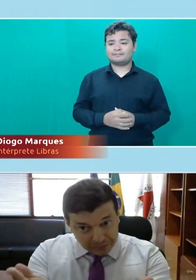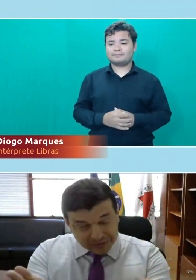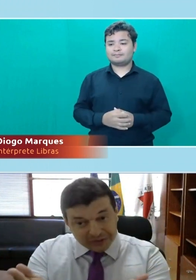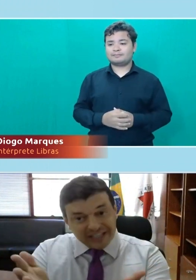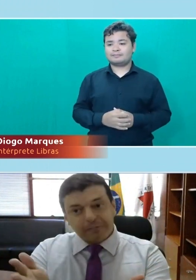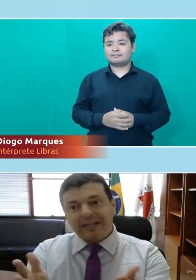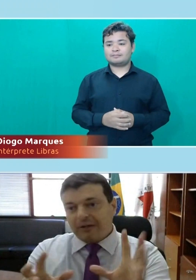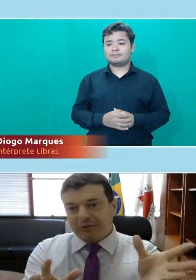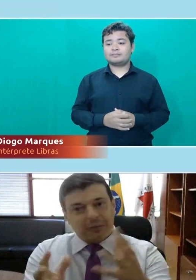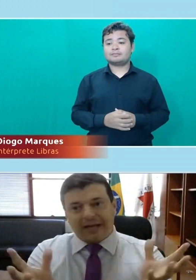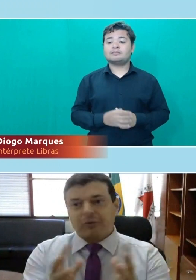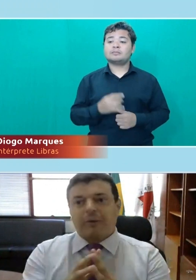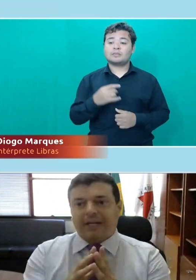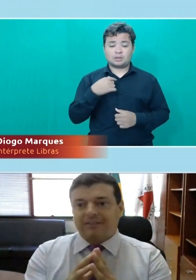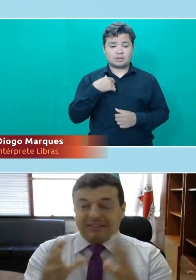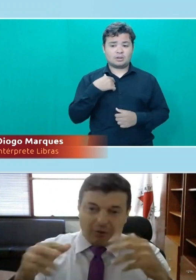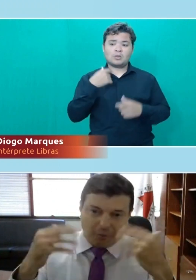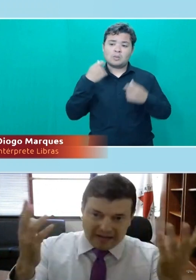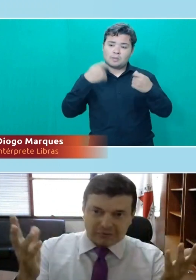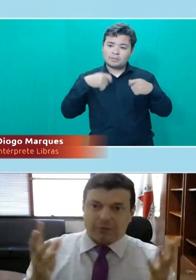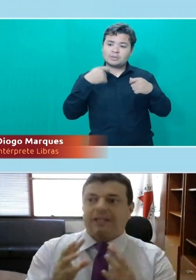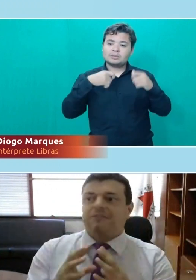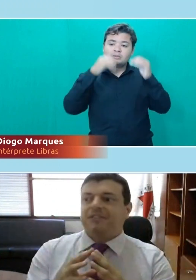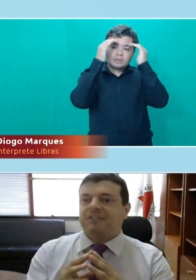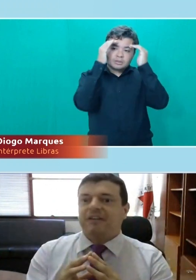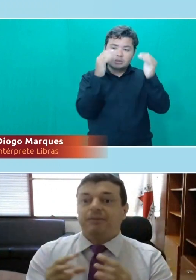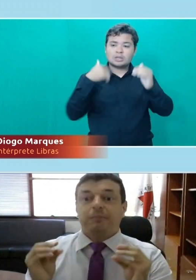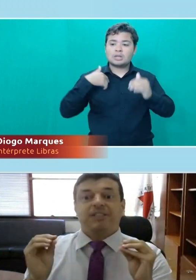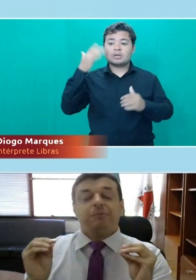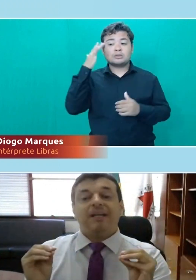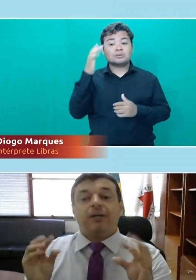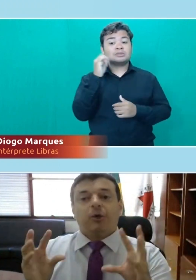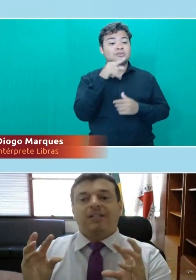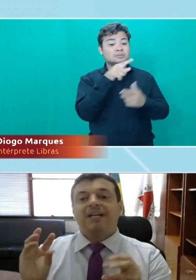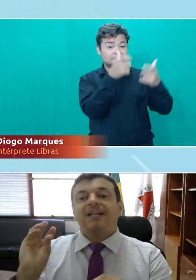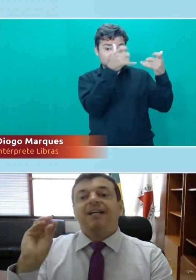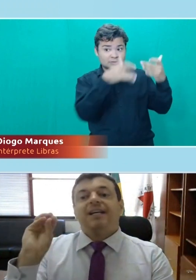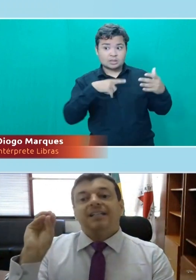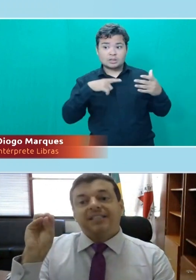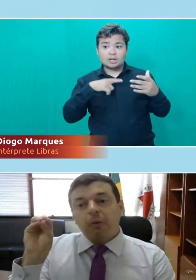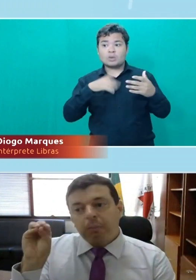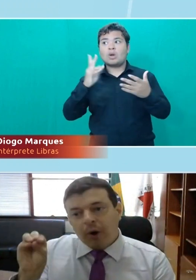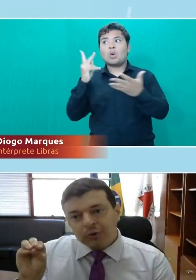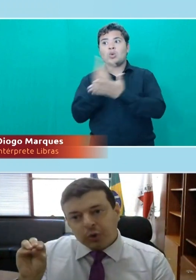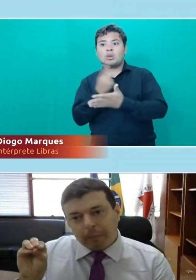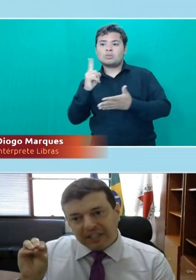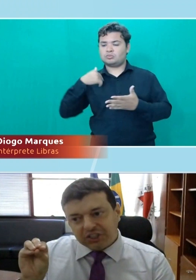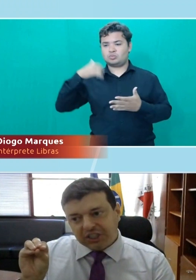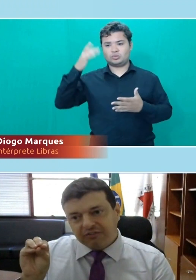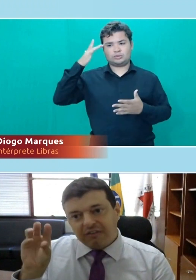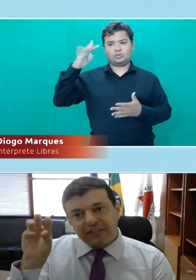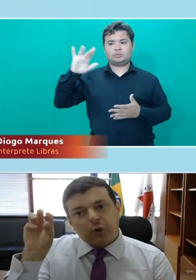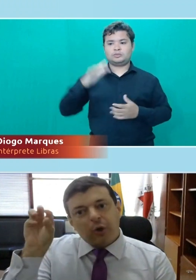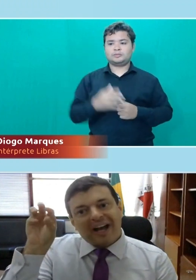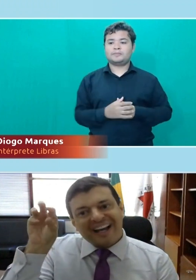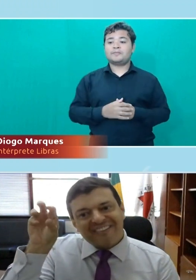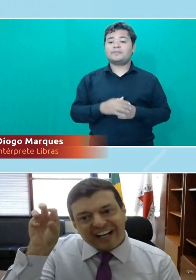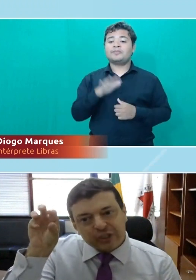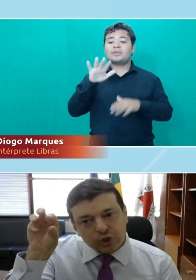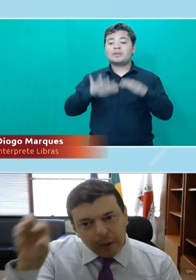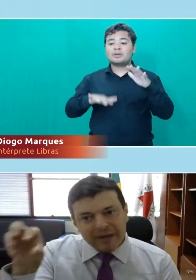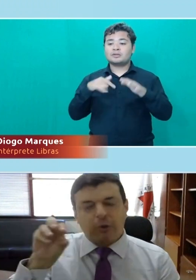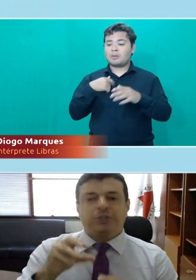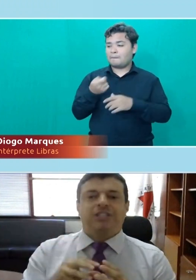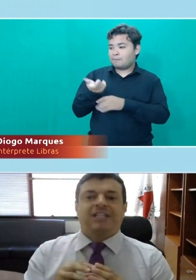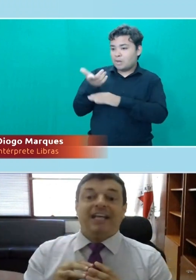no caso, eu preciso respeitar, não sei o caso concreto, se tem algum caso concreto que você está falando, mas eu preciso respeitar. outro, se é um bônus competitivo, ao invés de eu colocar